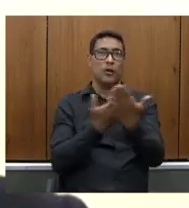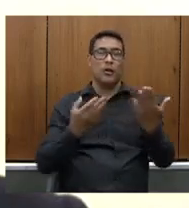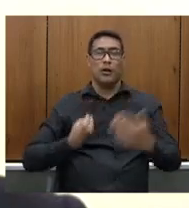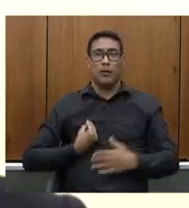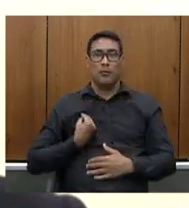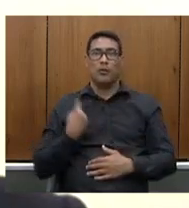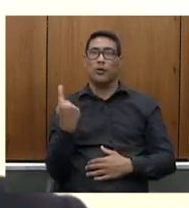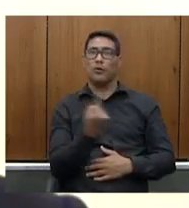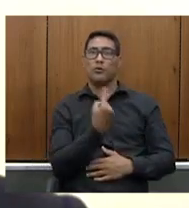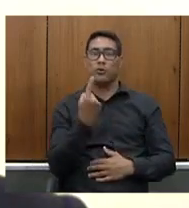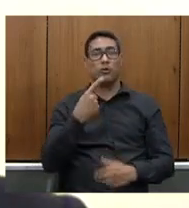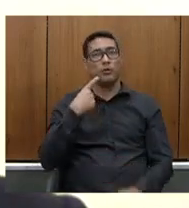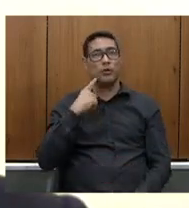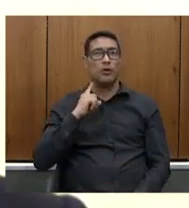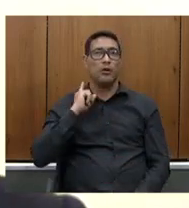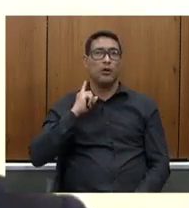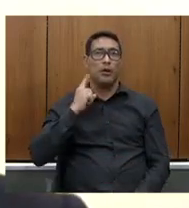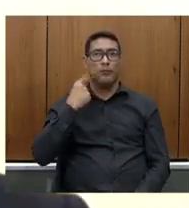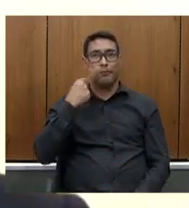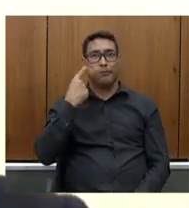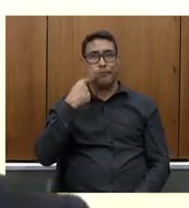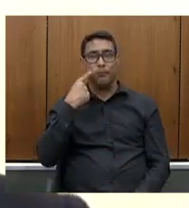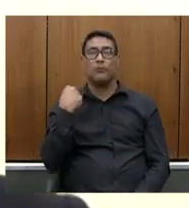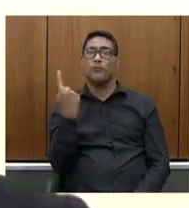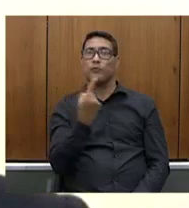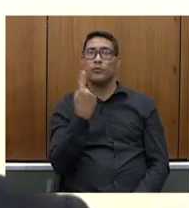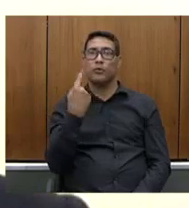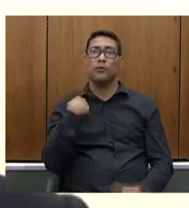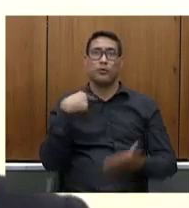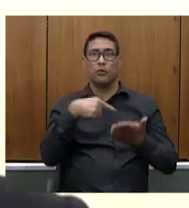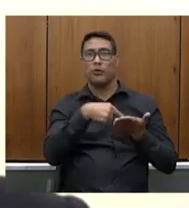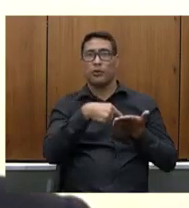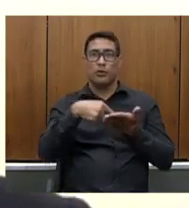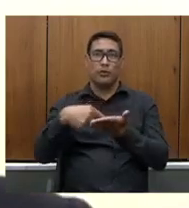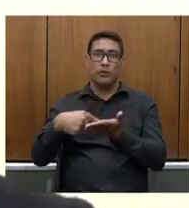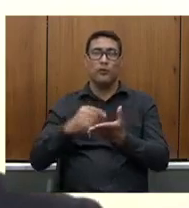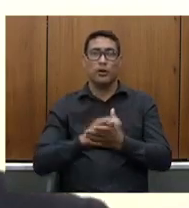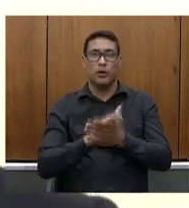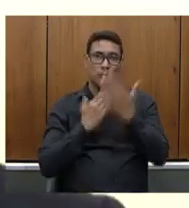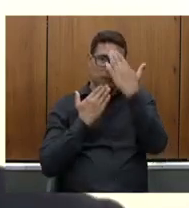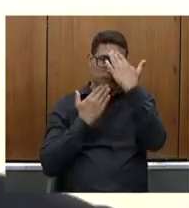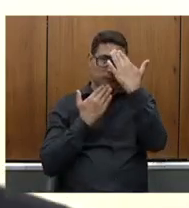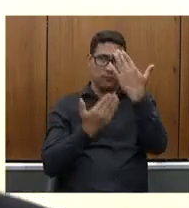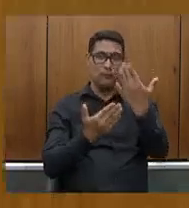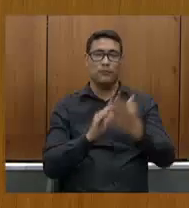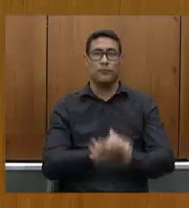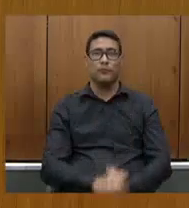todos os deputados todas as deputadas e de todos os convidados e servidores da casa muito obrigado